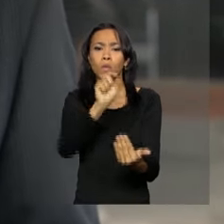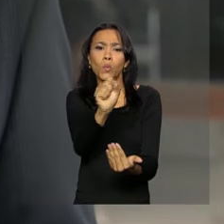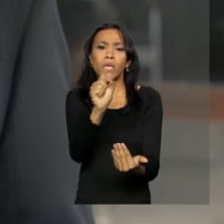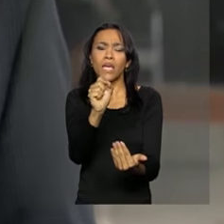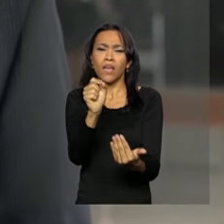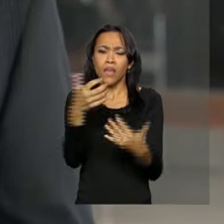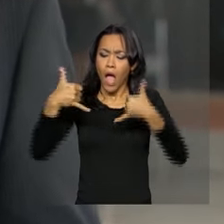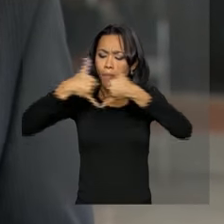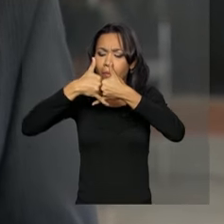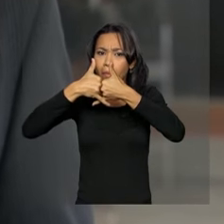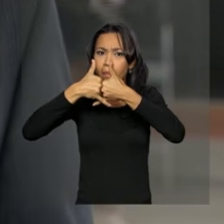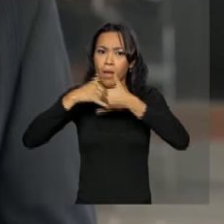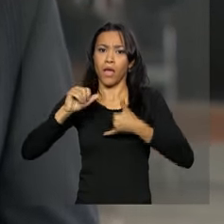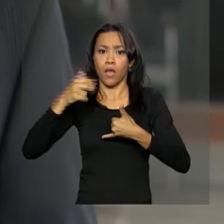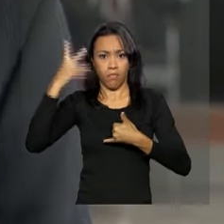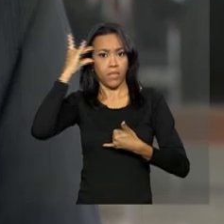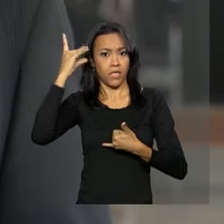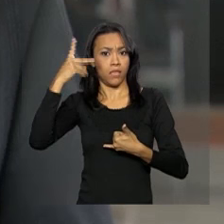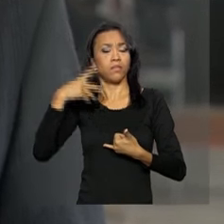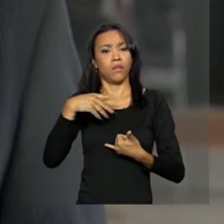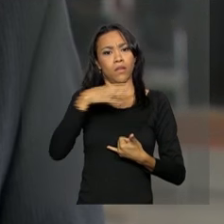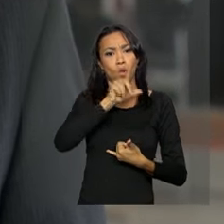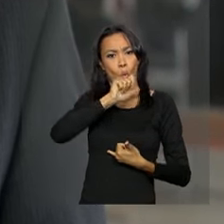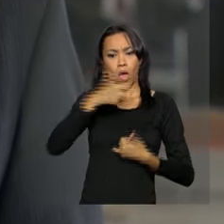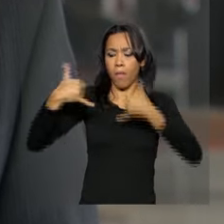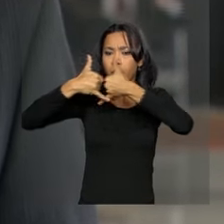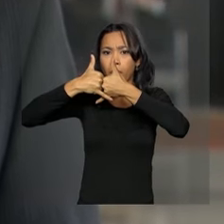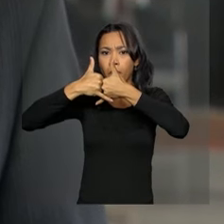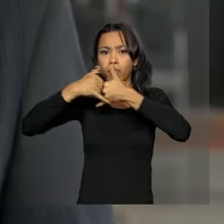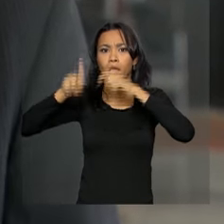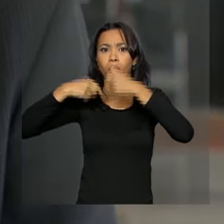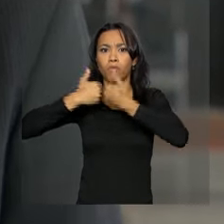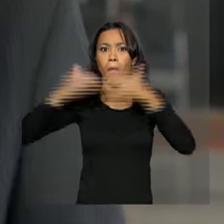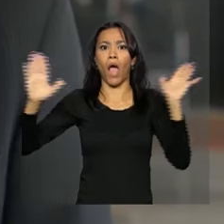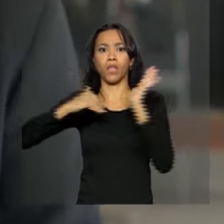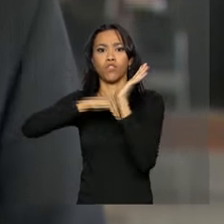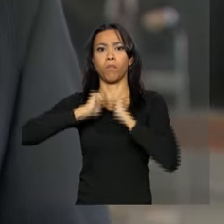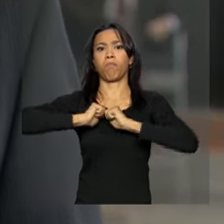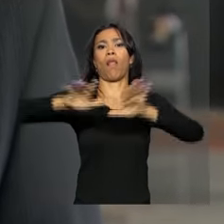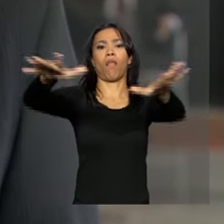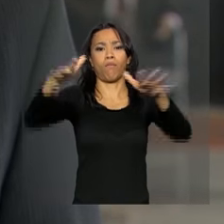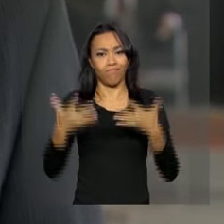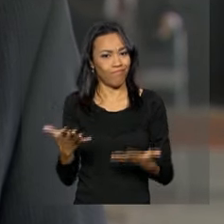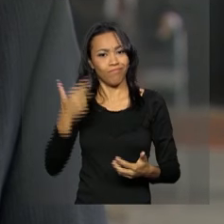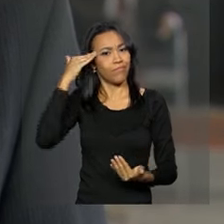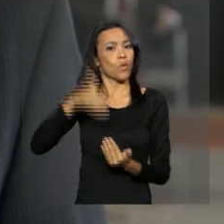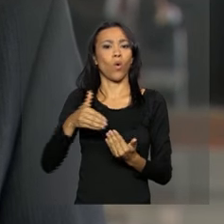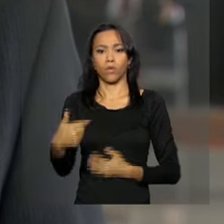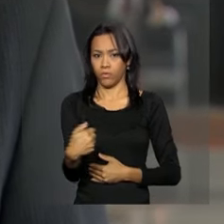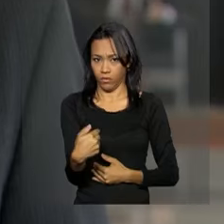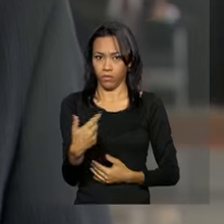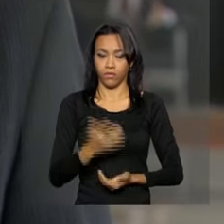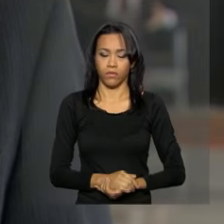divulgação da conversa que foi divulgada entre ela e o ex-presidente Luiz Enácio Lula da Silva, agora ministro-chefe da Casa